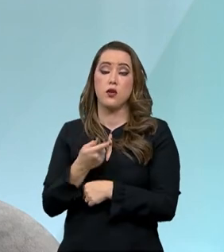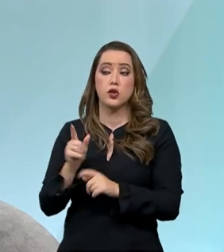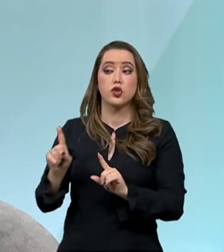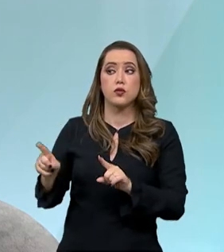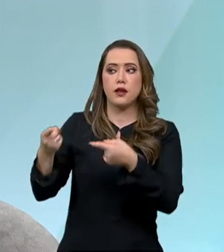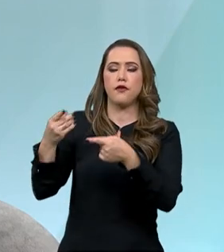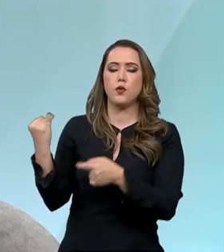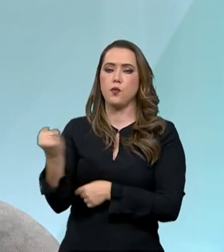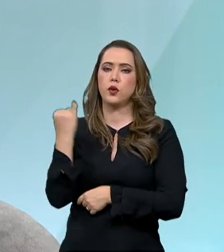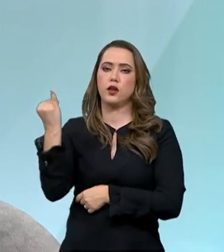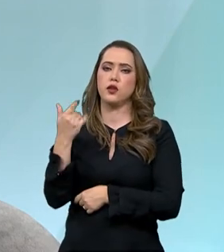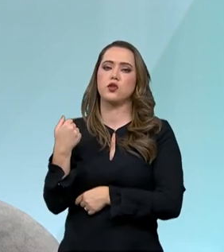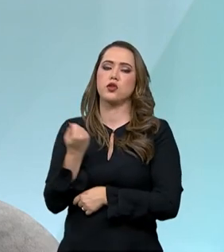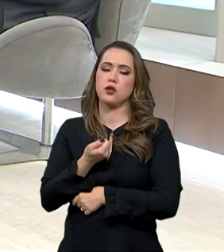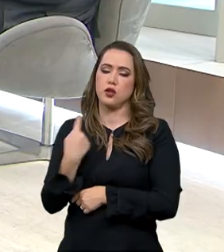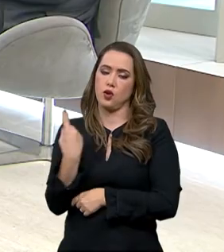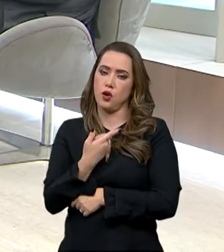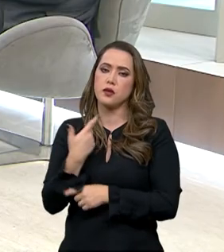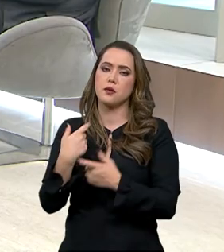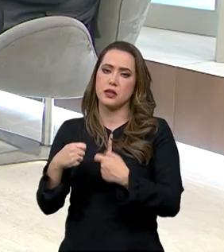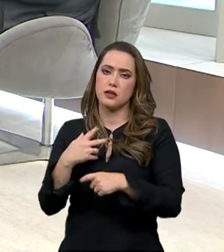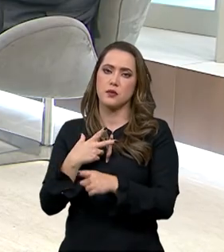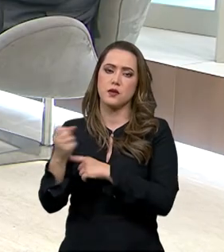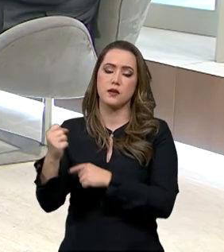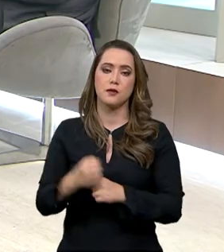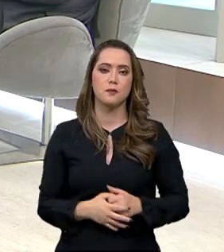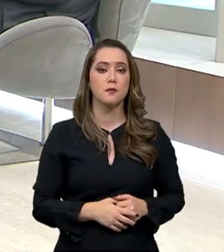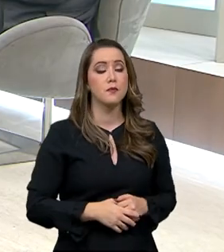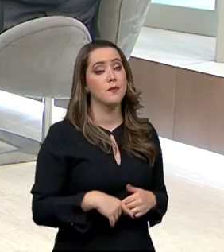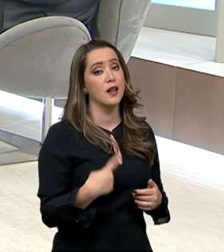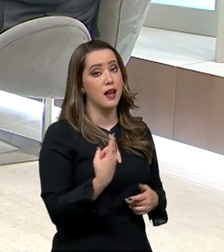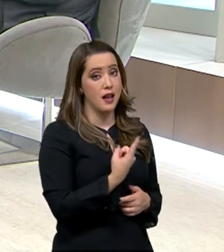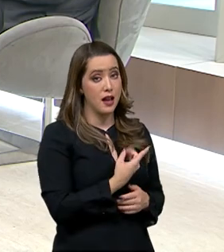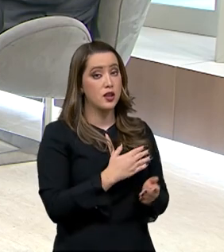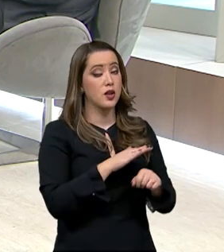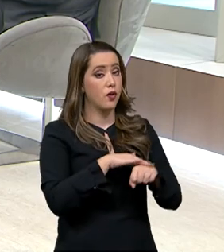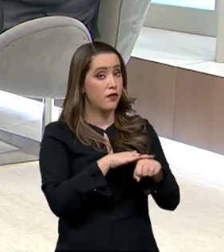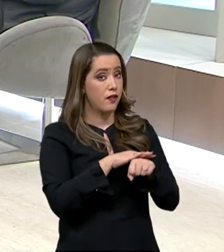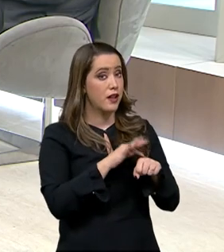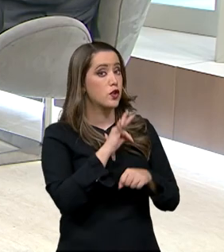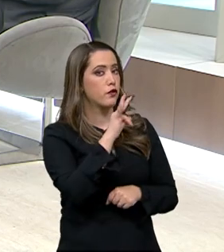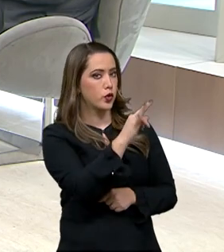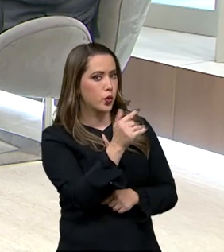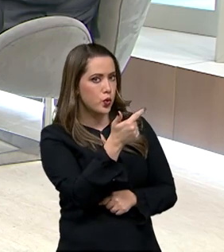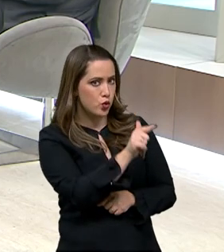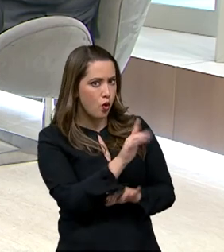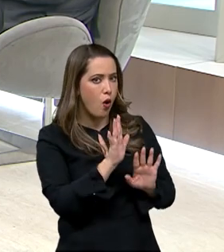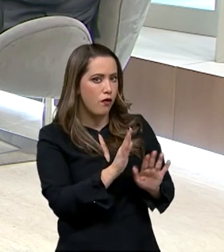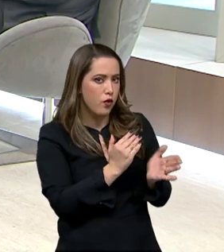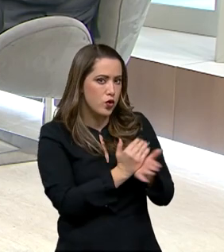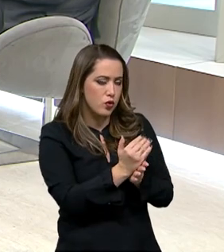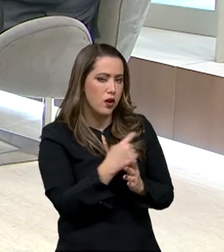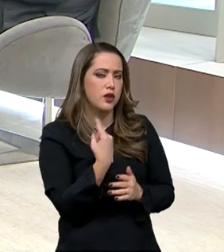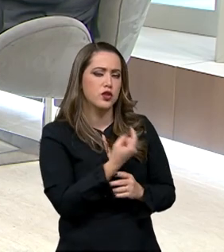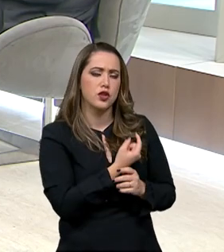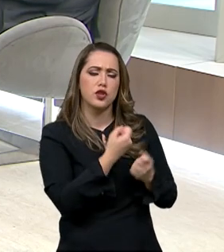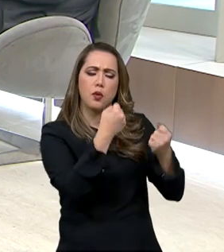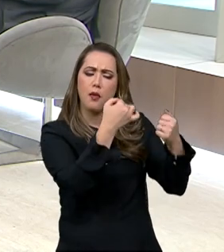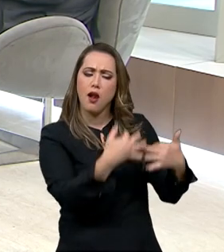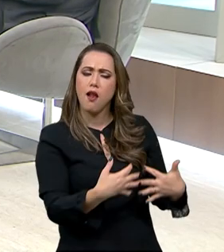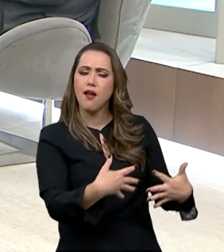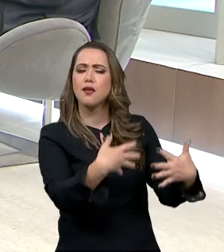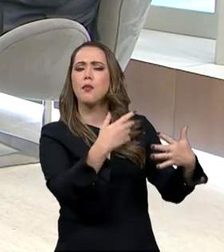precisa ainda vencer. Presidente, essa conversa vai ter que continuar num próximo programa. Tem muita coisa ainda para a gente falar, né?